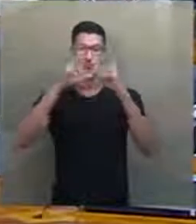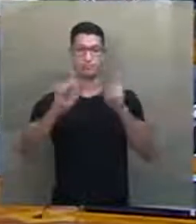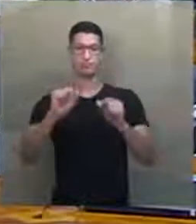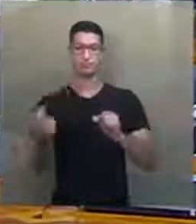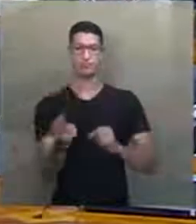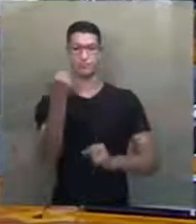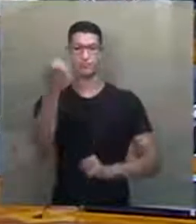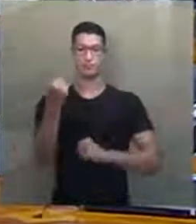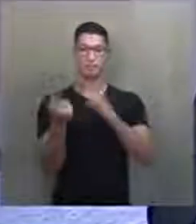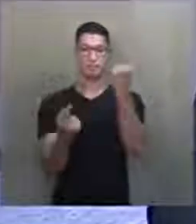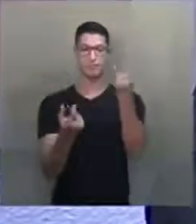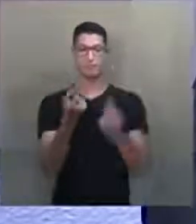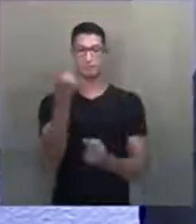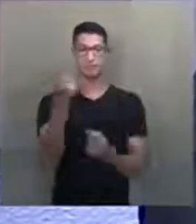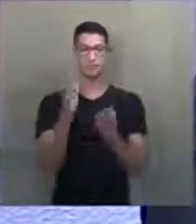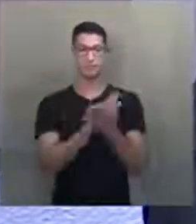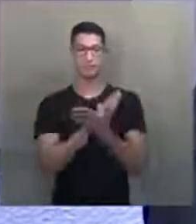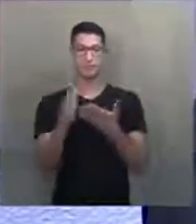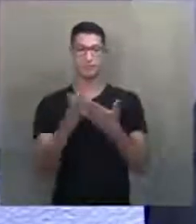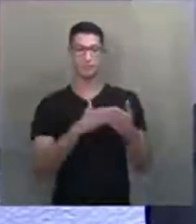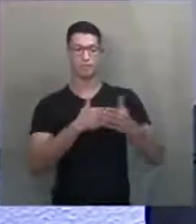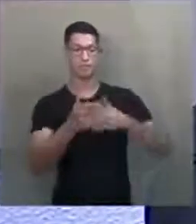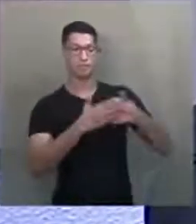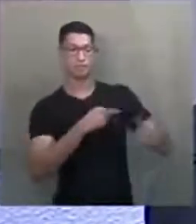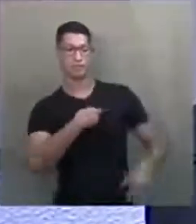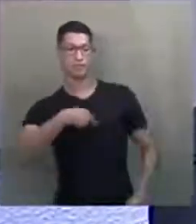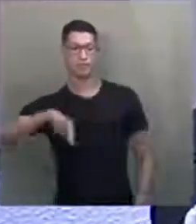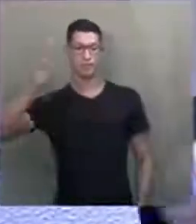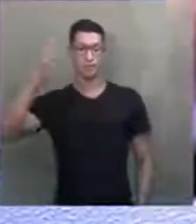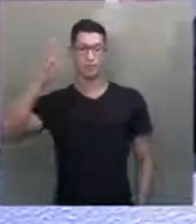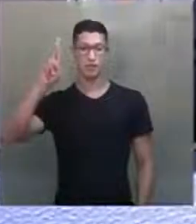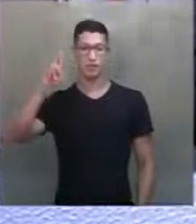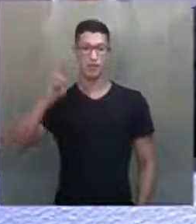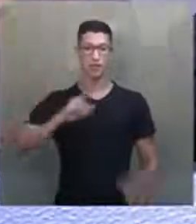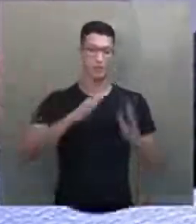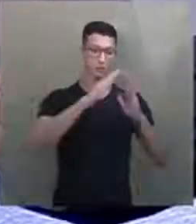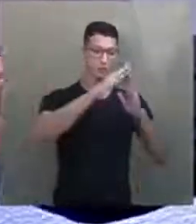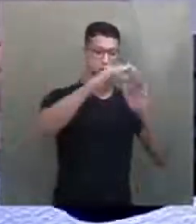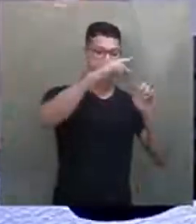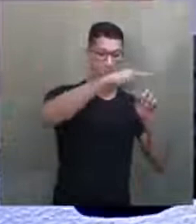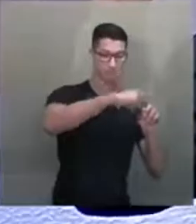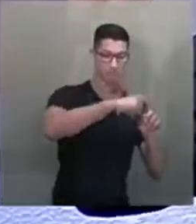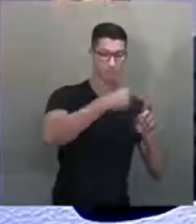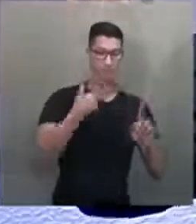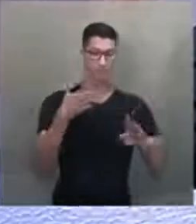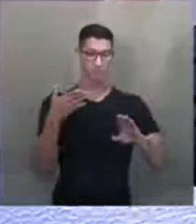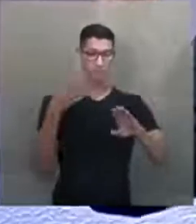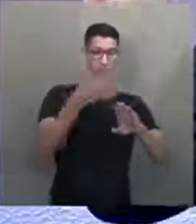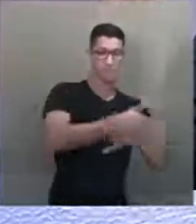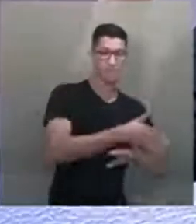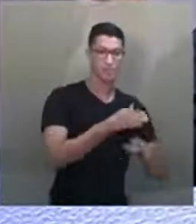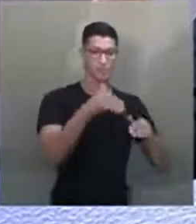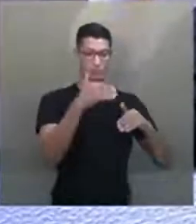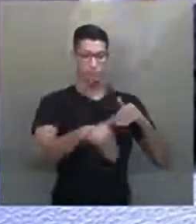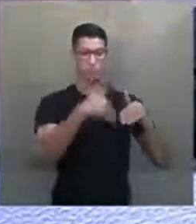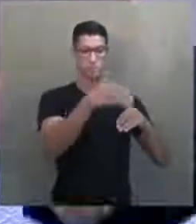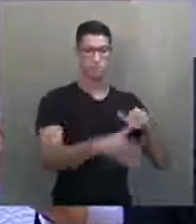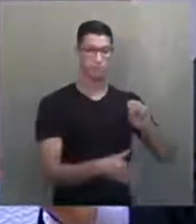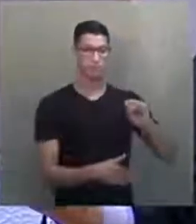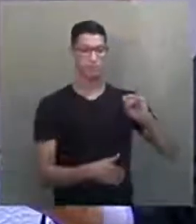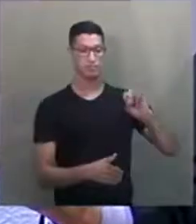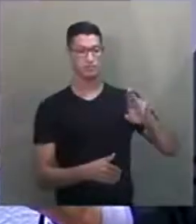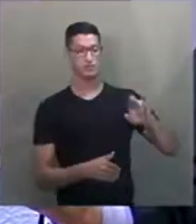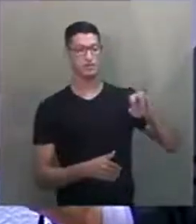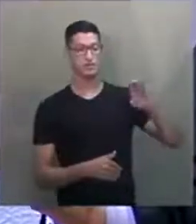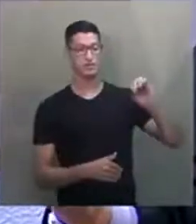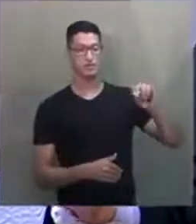eventos de qualquer denominação da Igreja Católica, eu participo da procissão do Sírio de Nazaré,